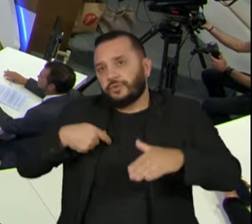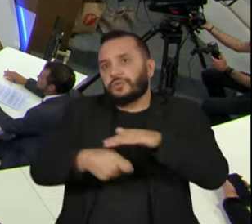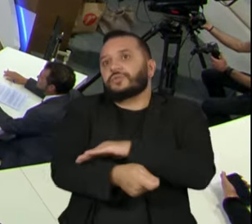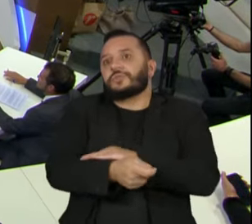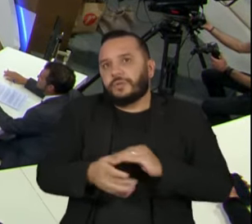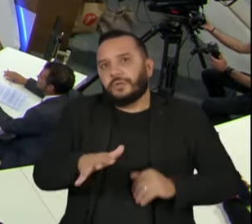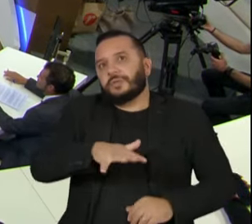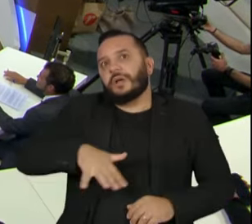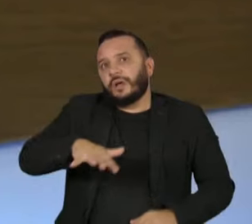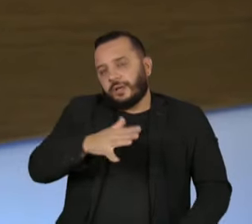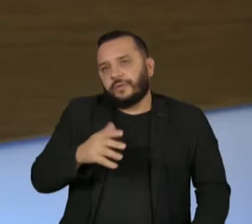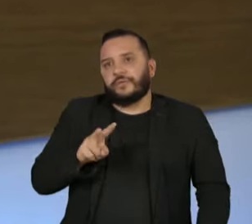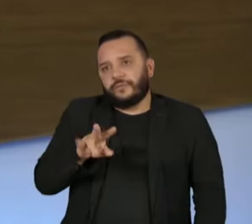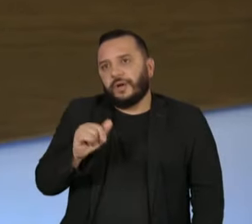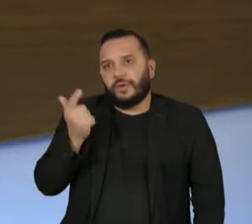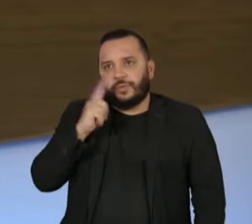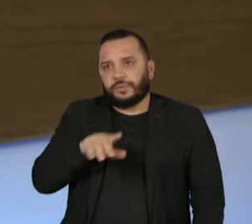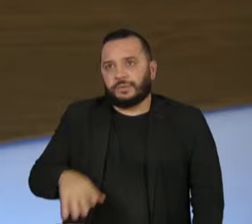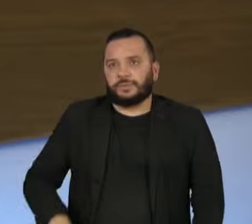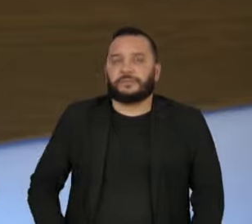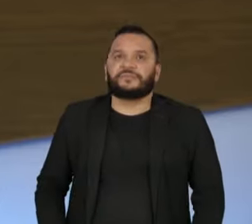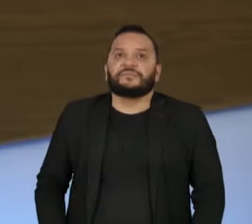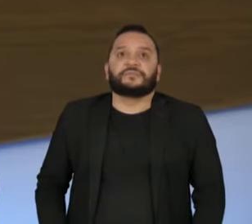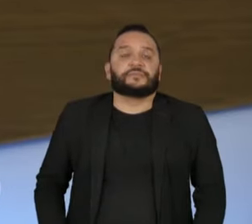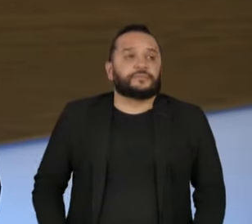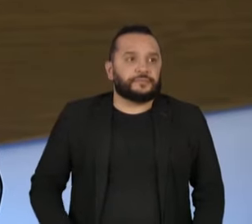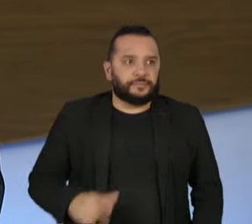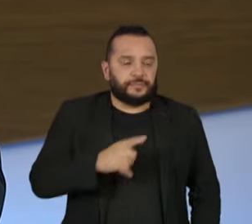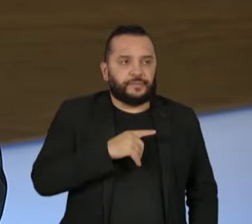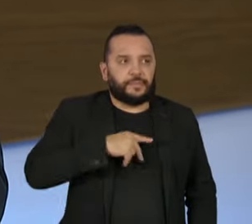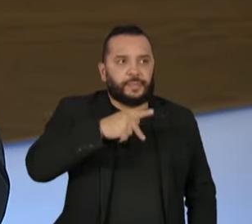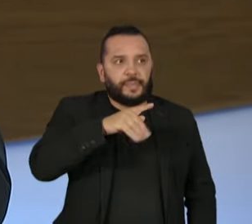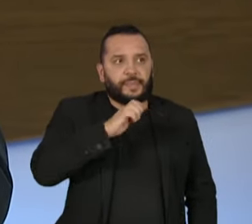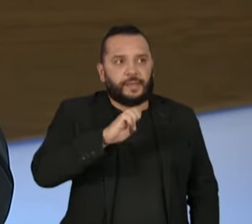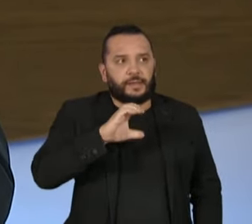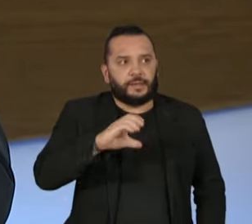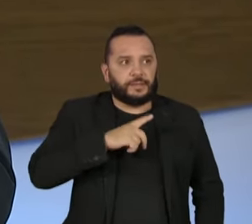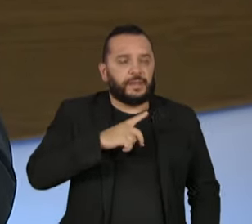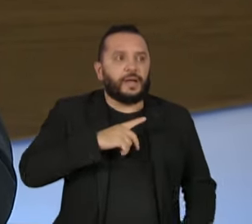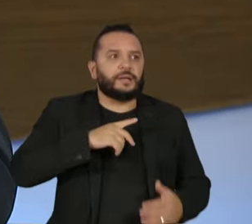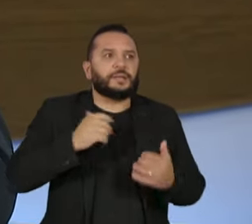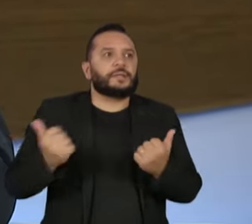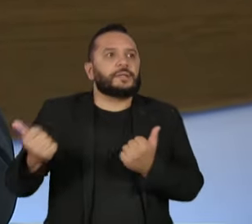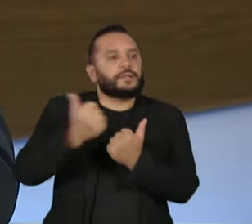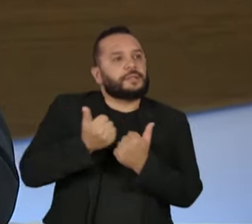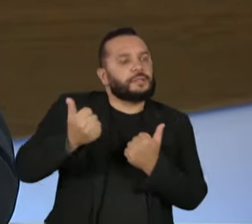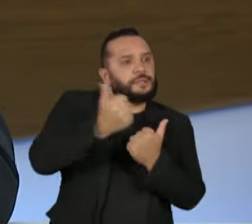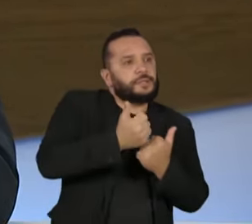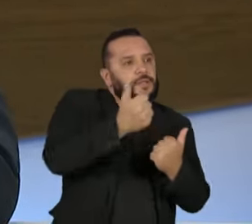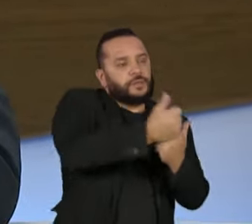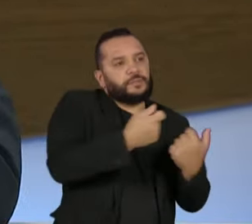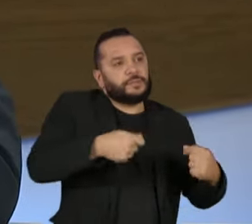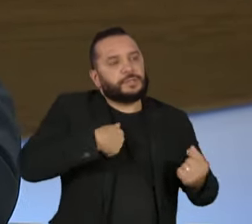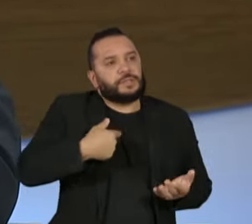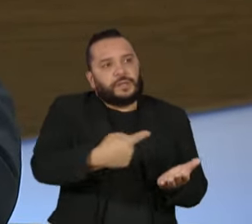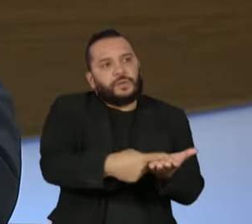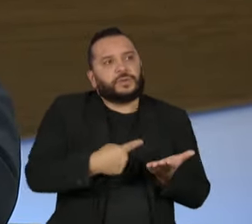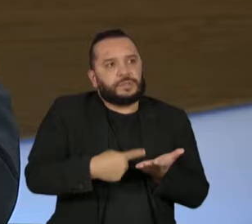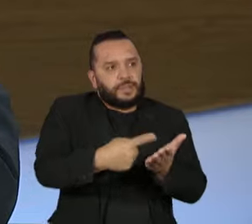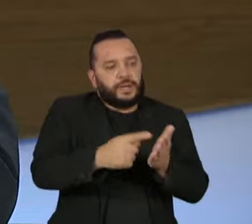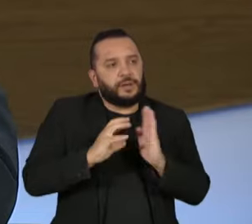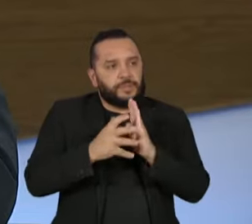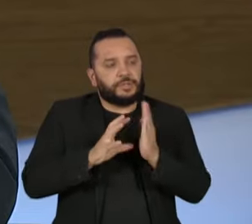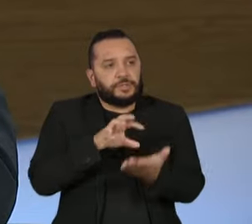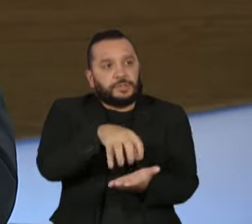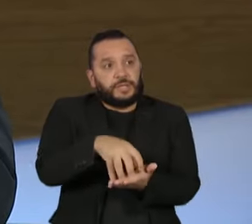ter liberação. Senador, para aprovar a PEC da transição, vai ser preciso negociar com o Centrão, principalmente na Câmara, grupo que apoiou o Bolsonaro